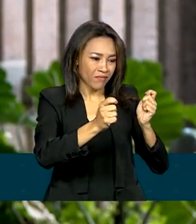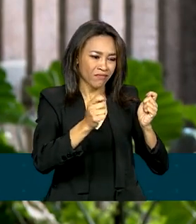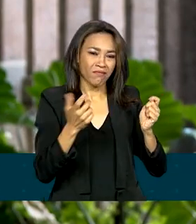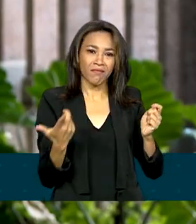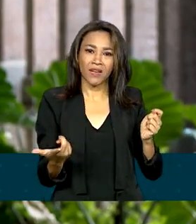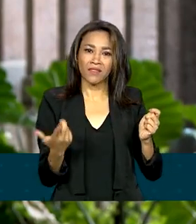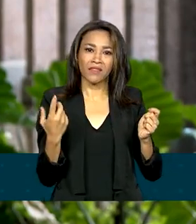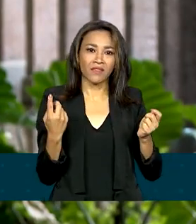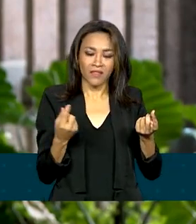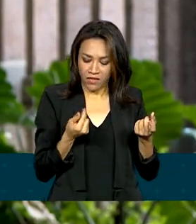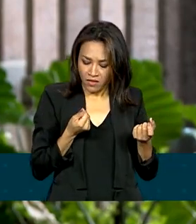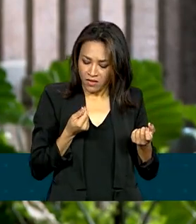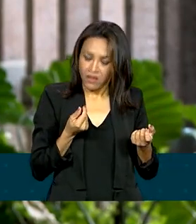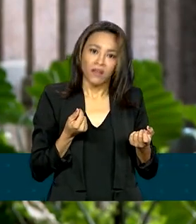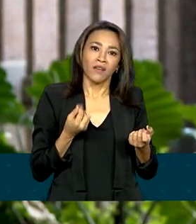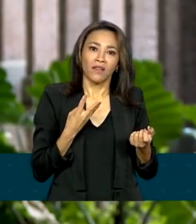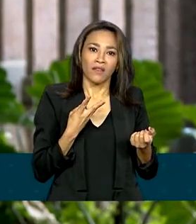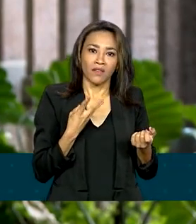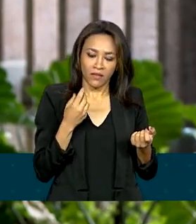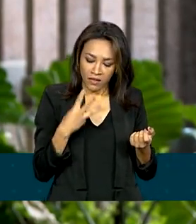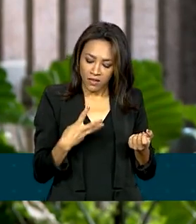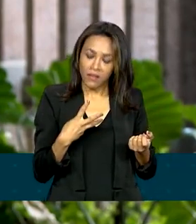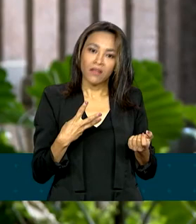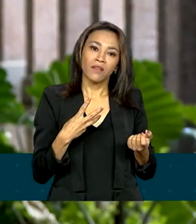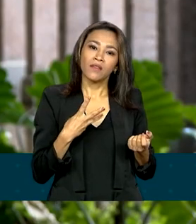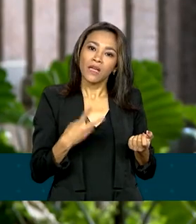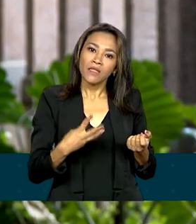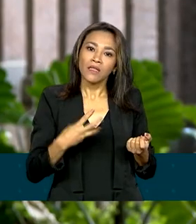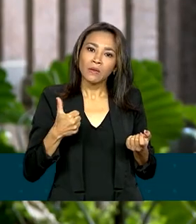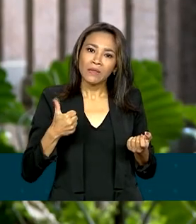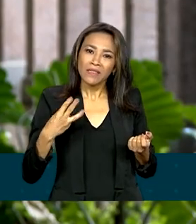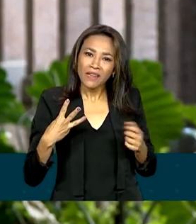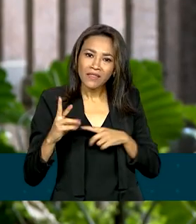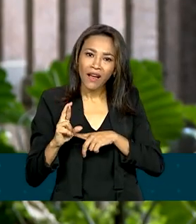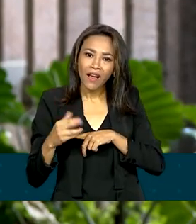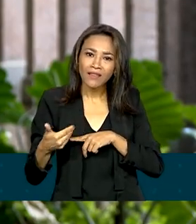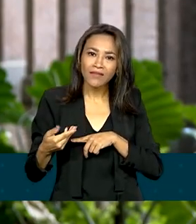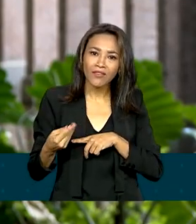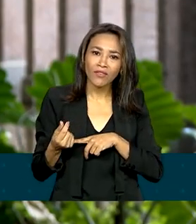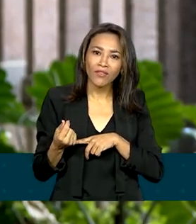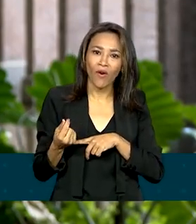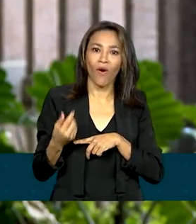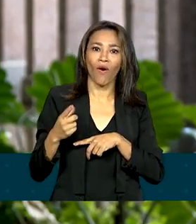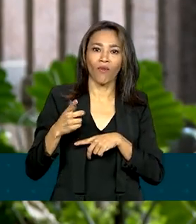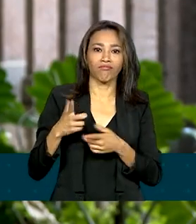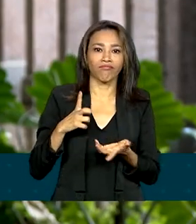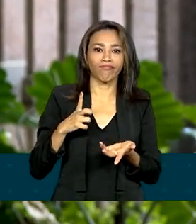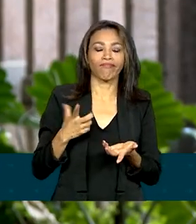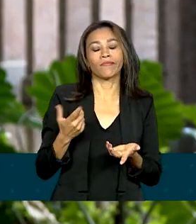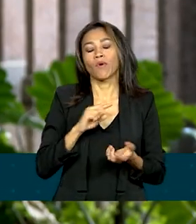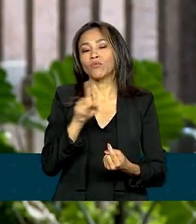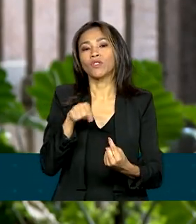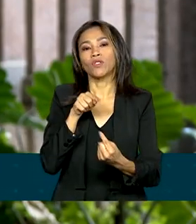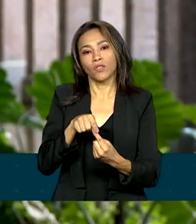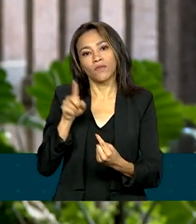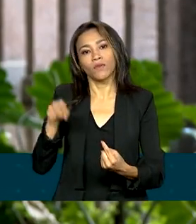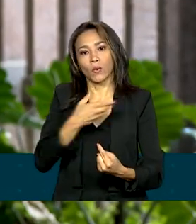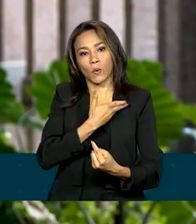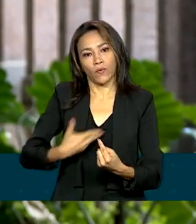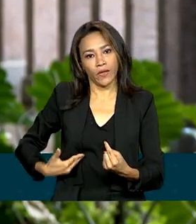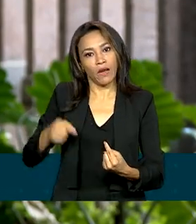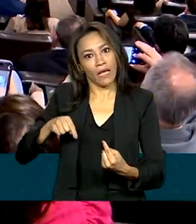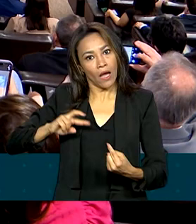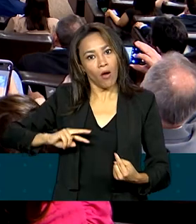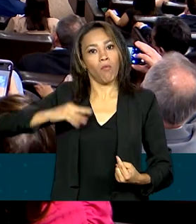um mínimo existencial de 303 reais. E para proteger os mais vulneráveis, a ideia do governo é elevar